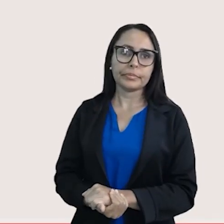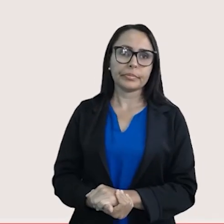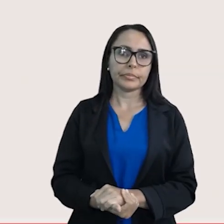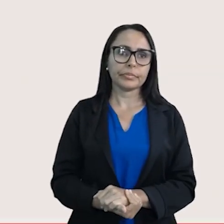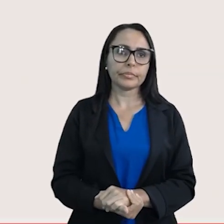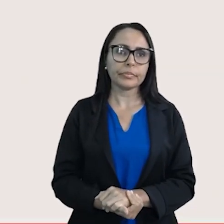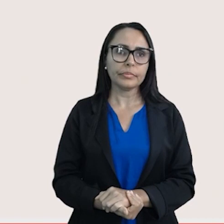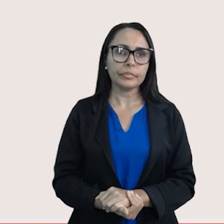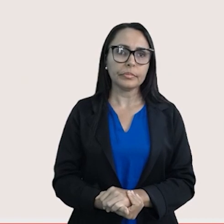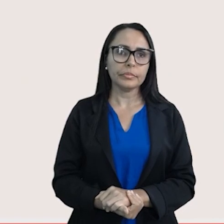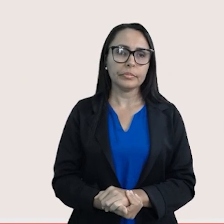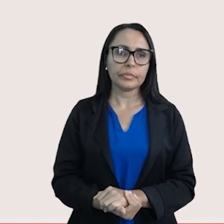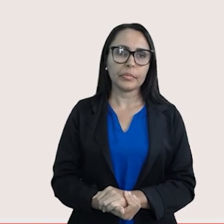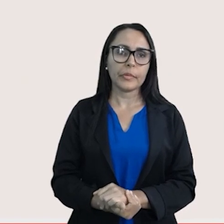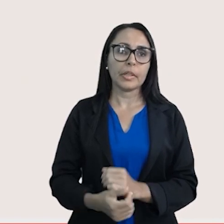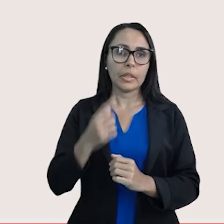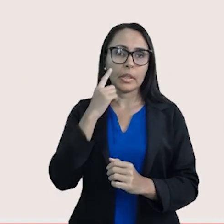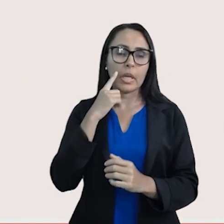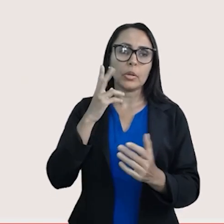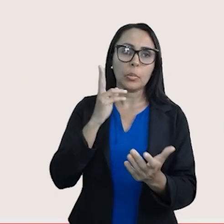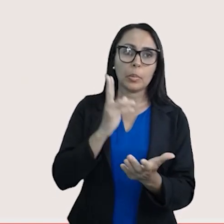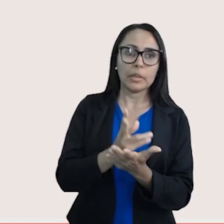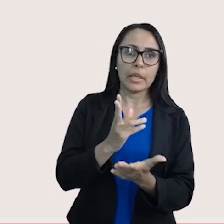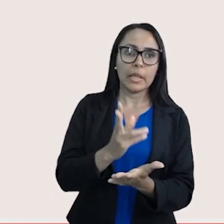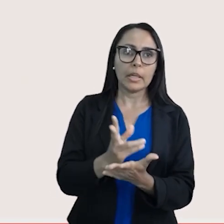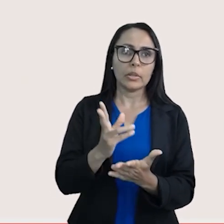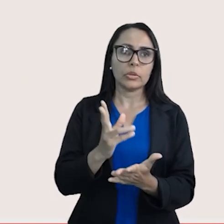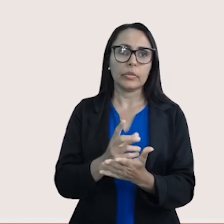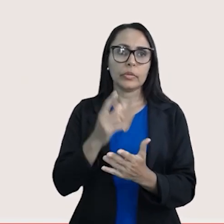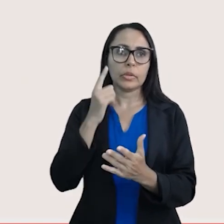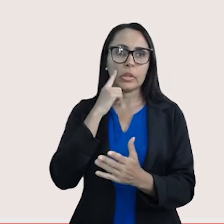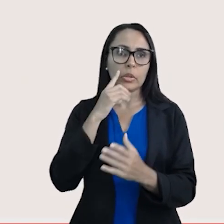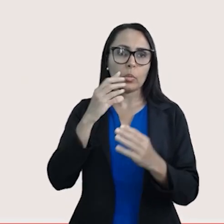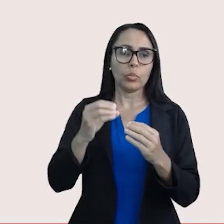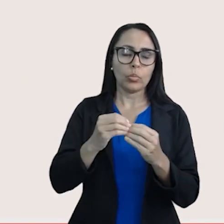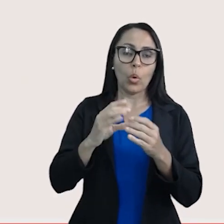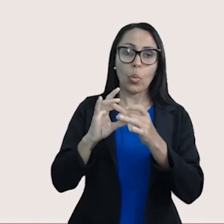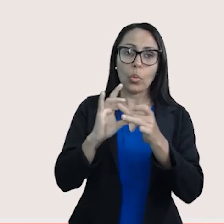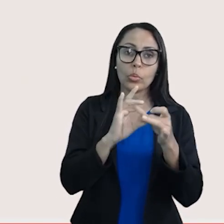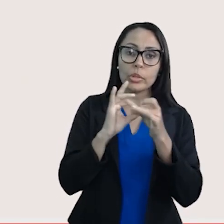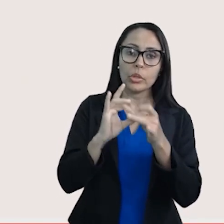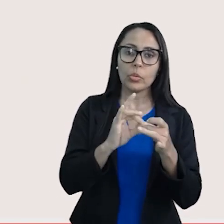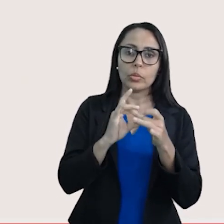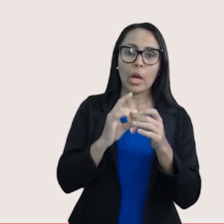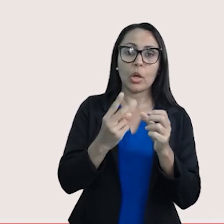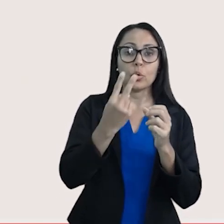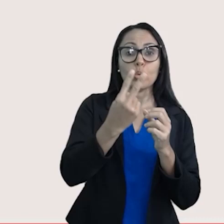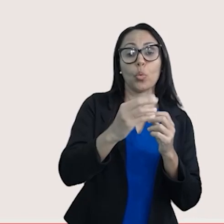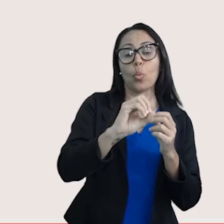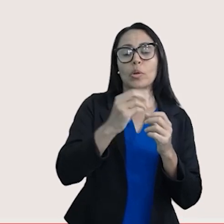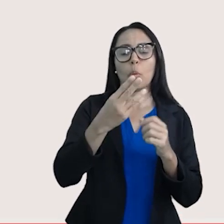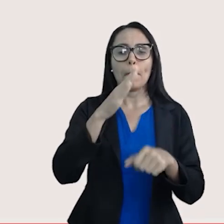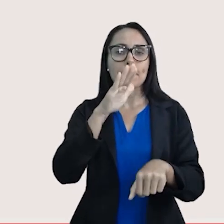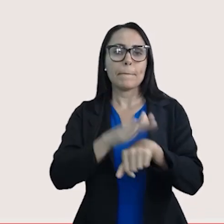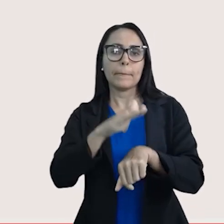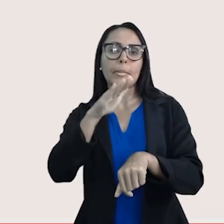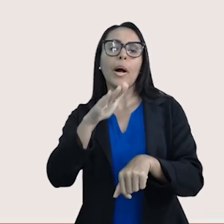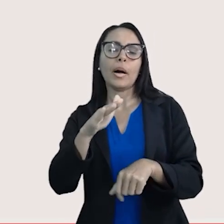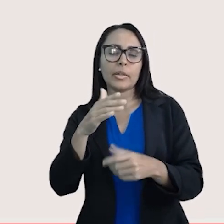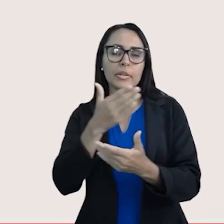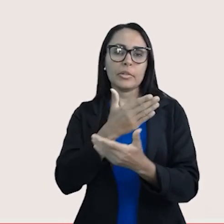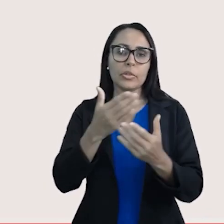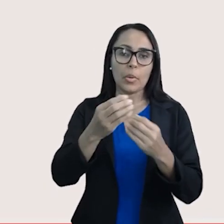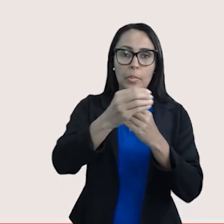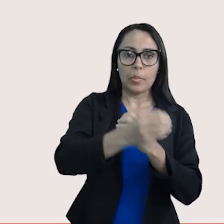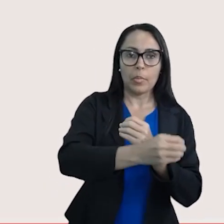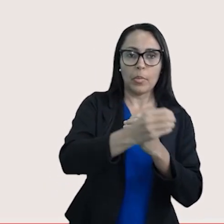intermoleculares são as forças exercidas para manter unidas duas ou mais moléculas. Elas